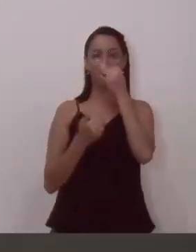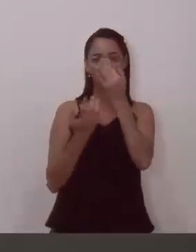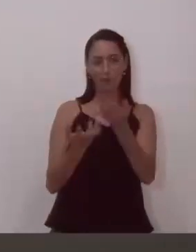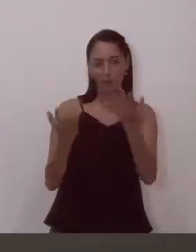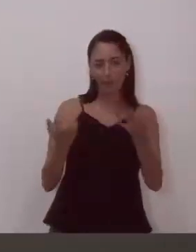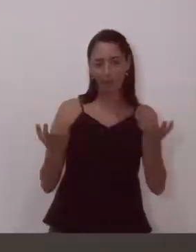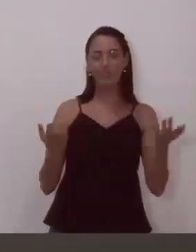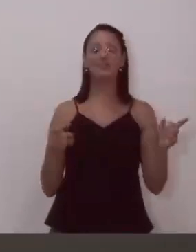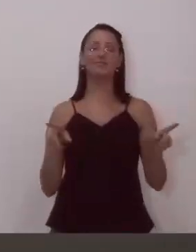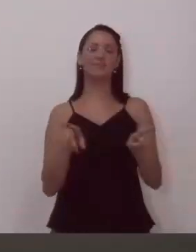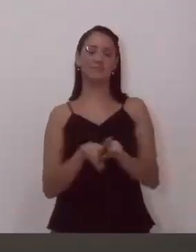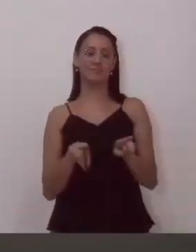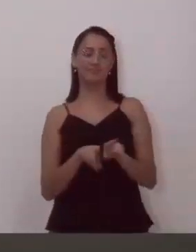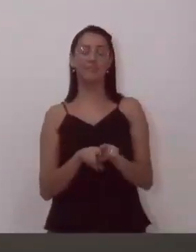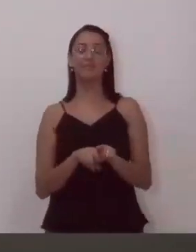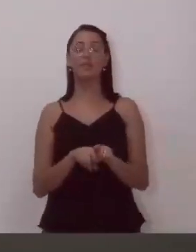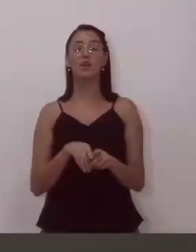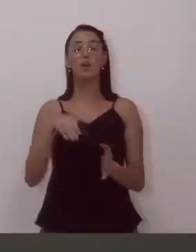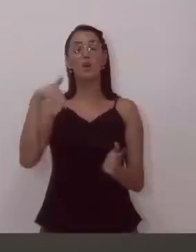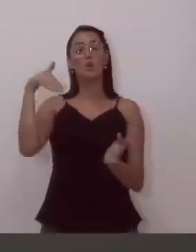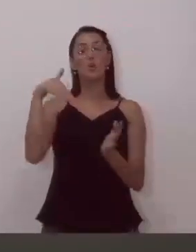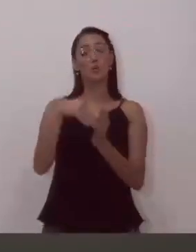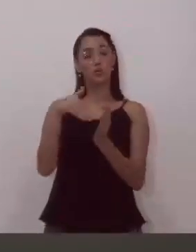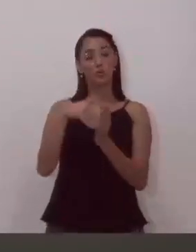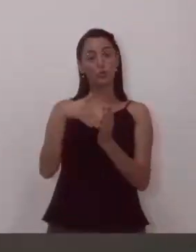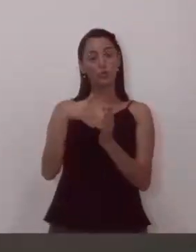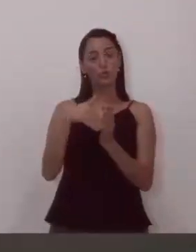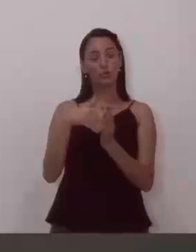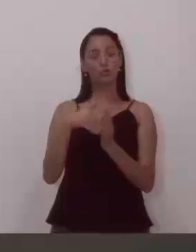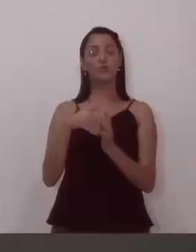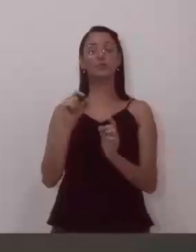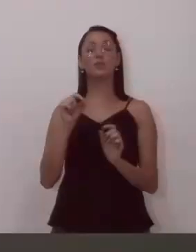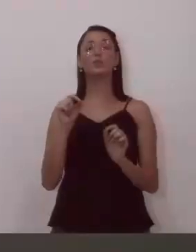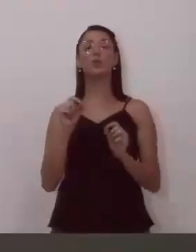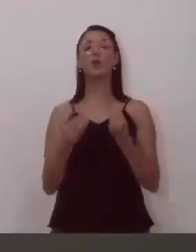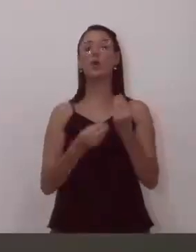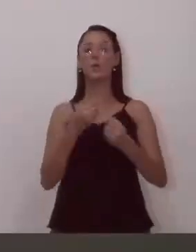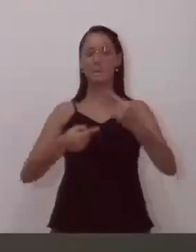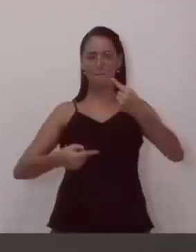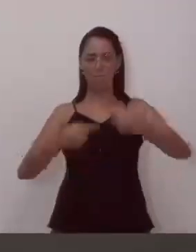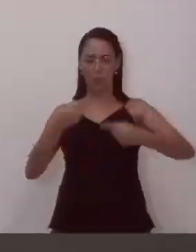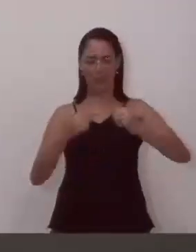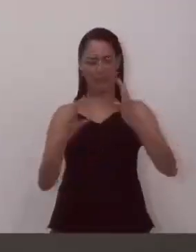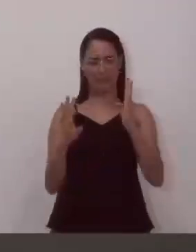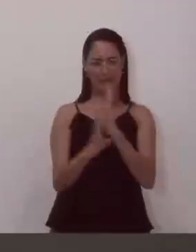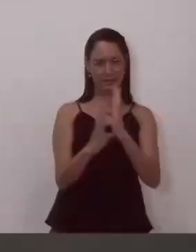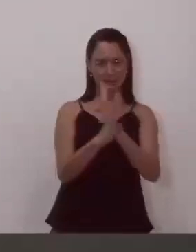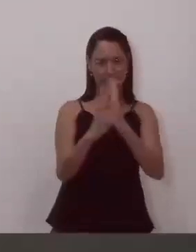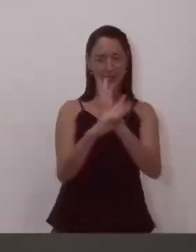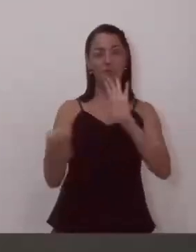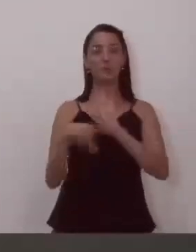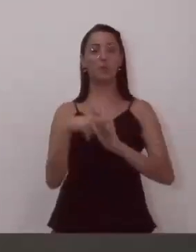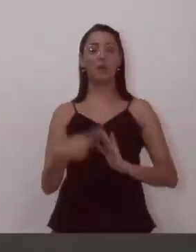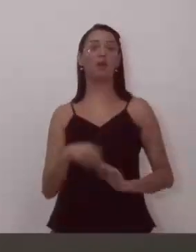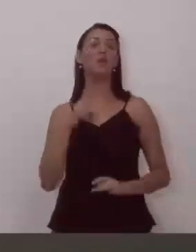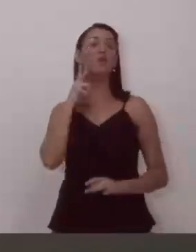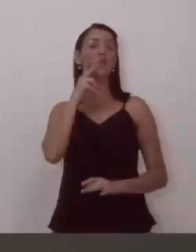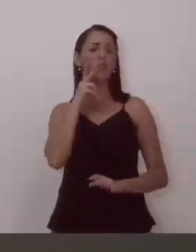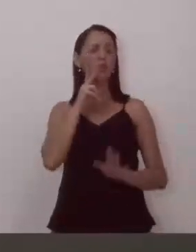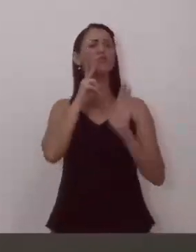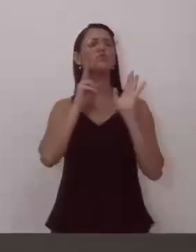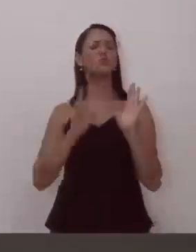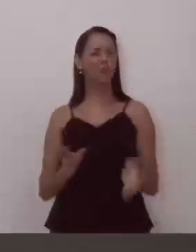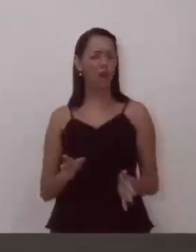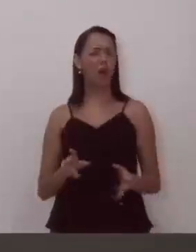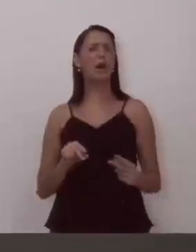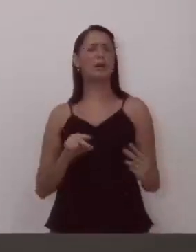E o último assunto da noite é a questão da perseguição política aqui na educação de vinhedo. A gente tem falado nisso,